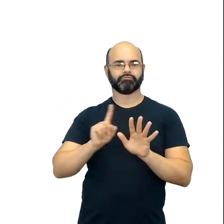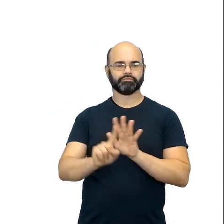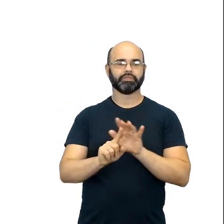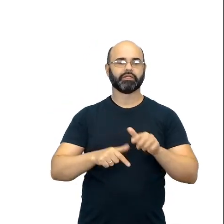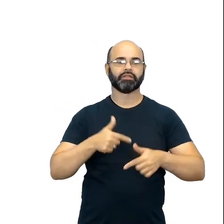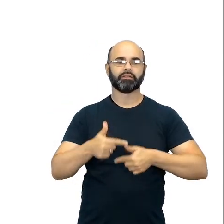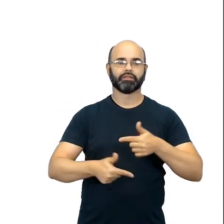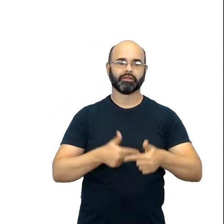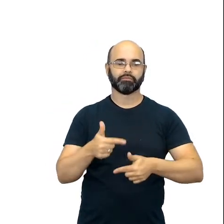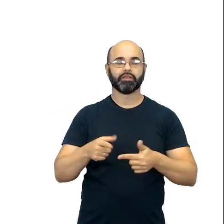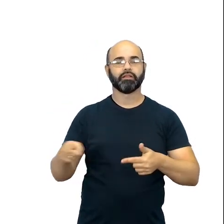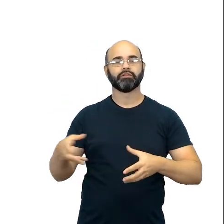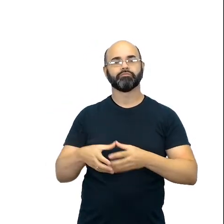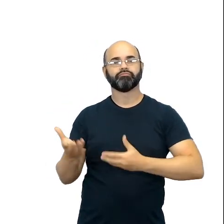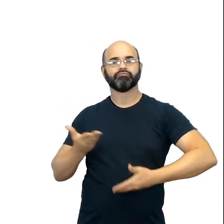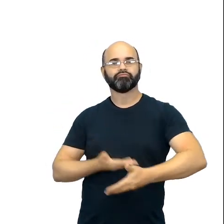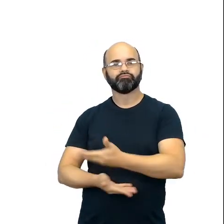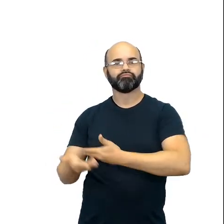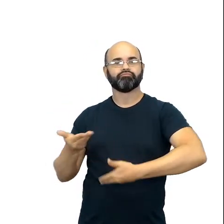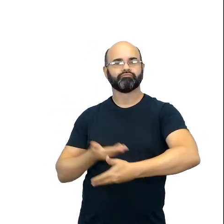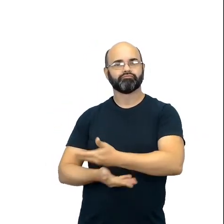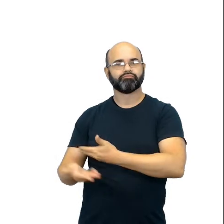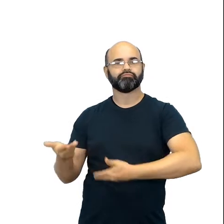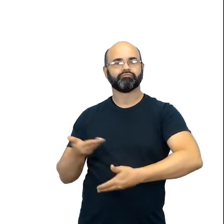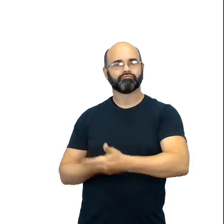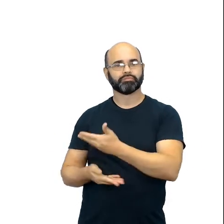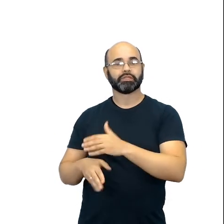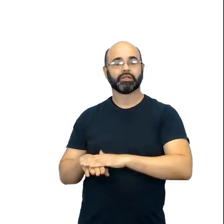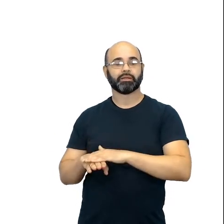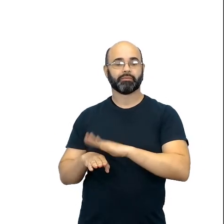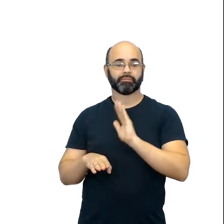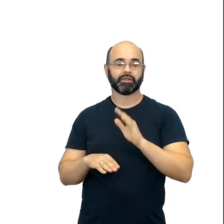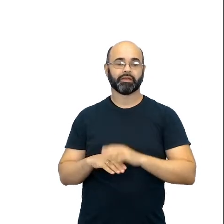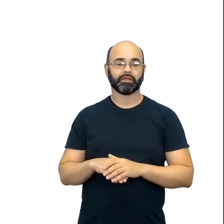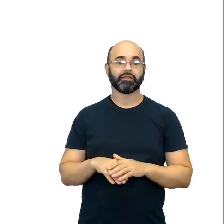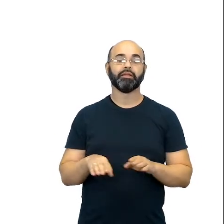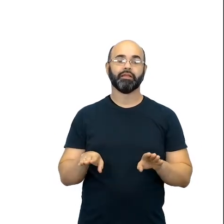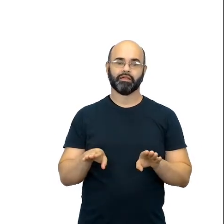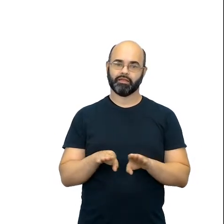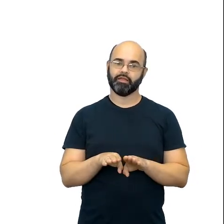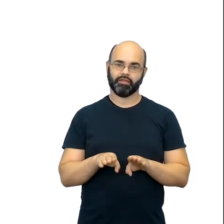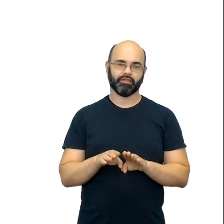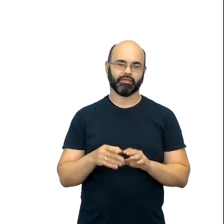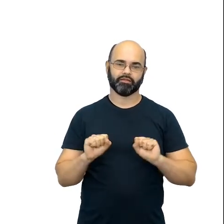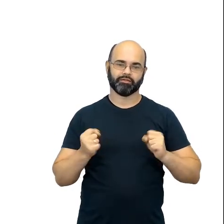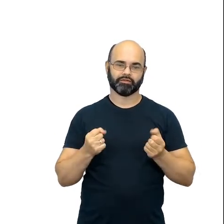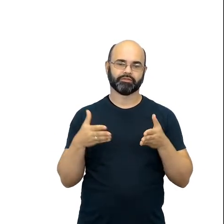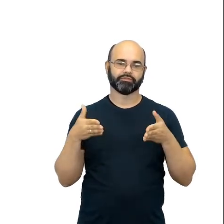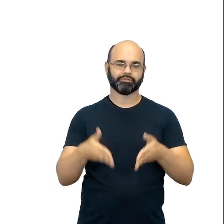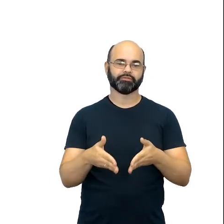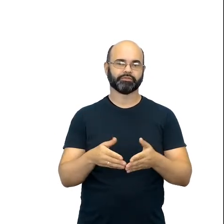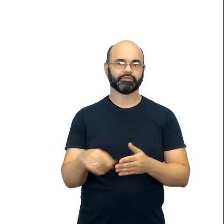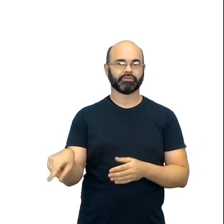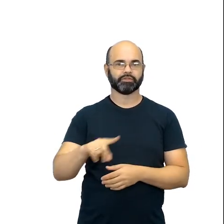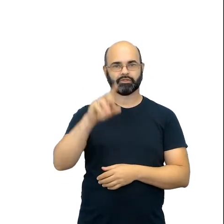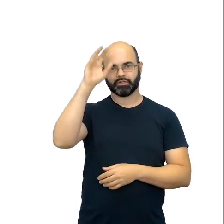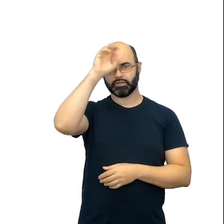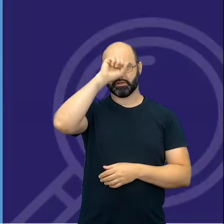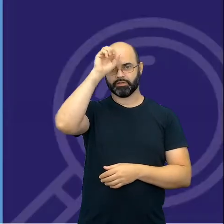com que eles interajam mais, com que eles, de fato, estejam engajados com a minha proposta de aprendizagem.